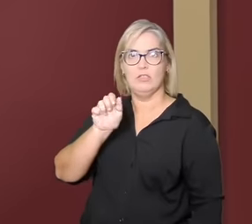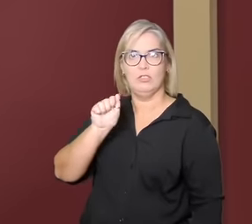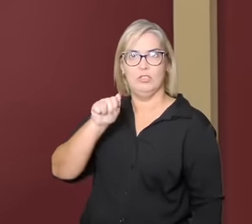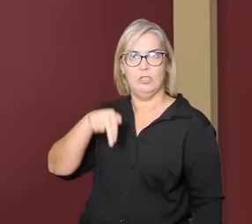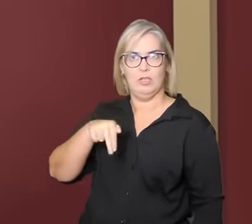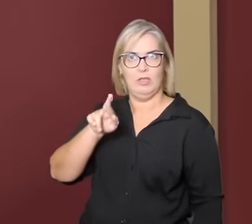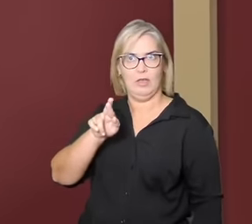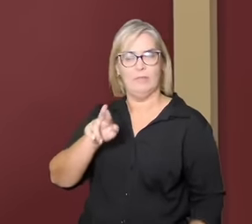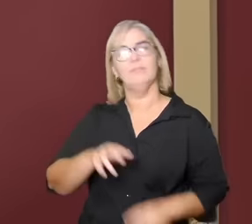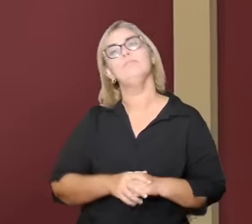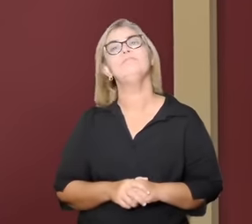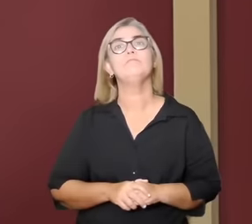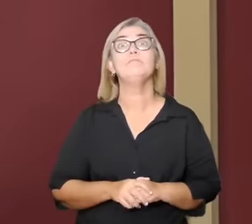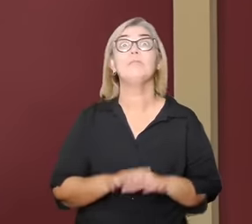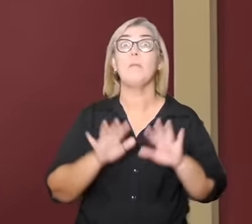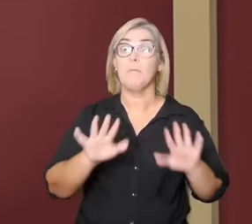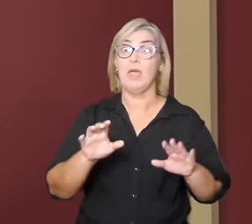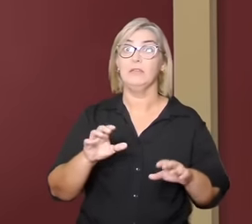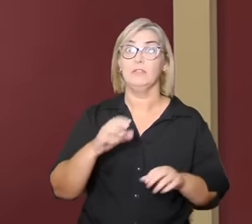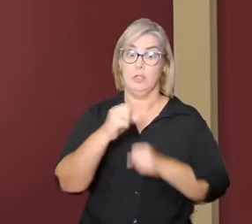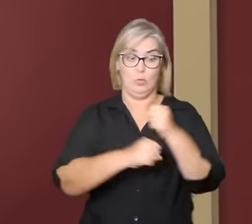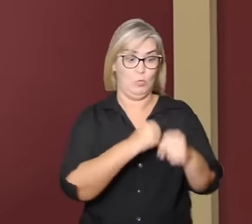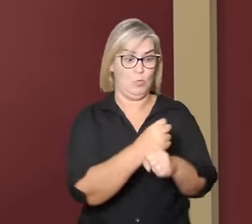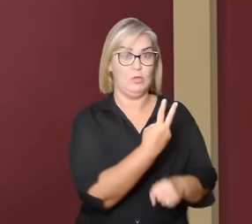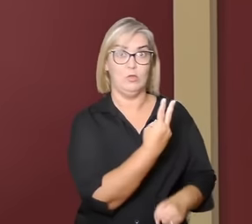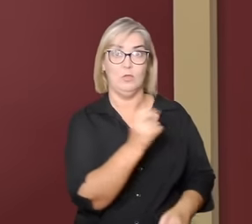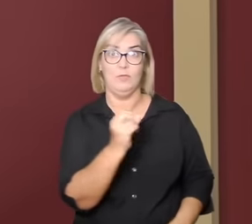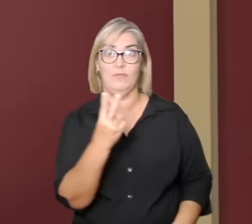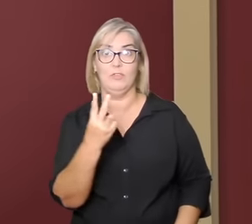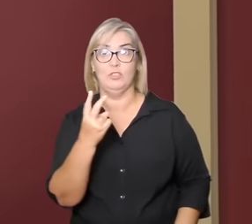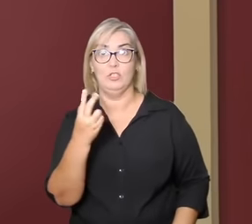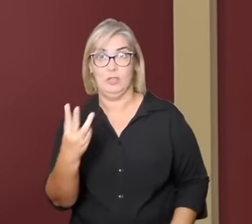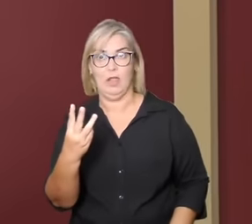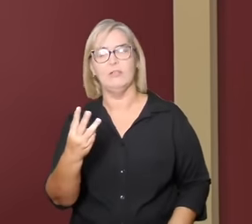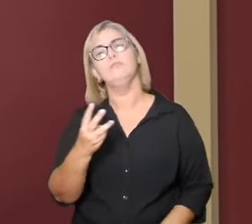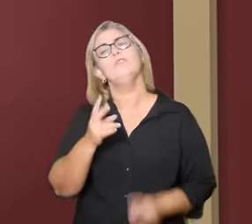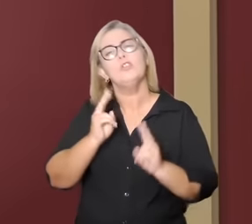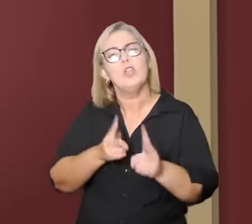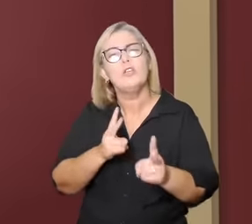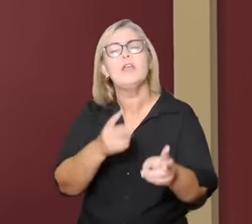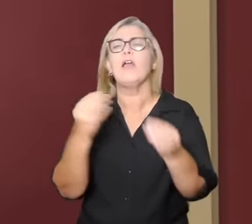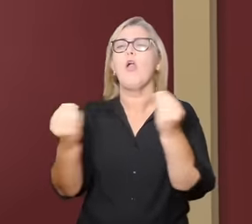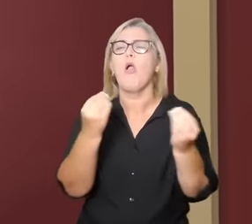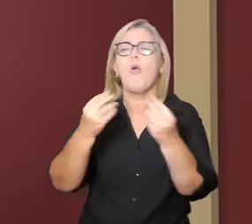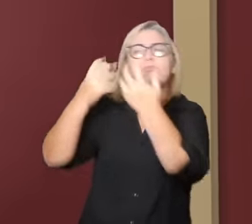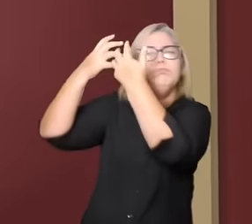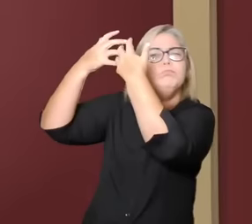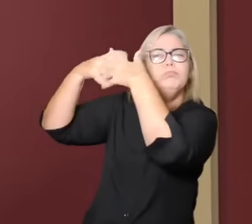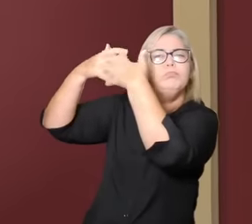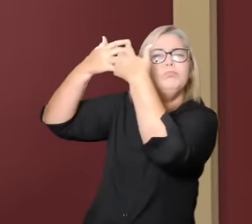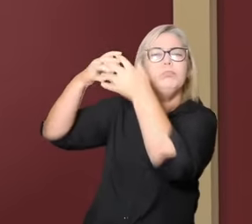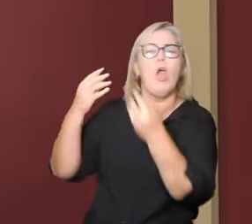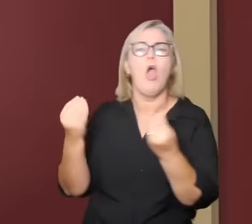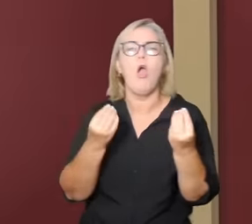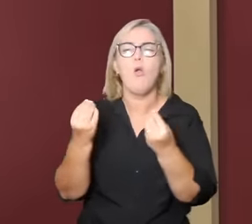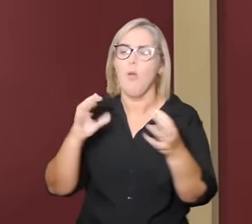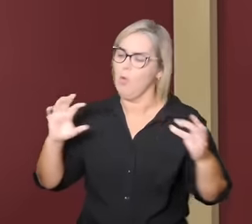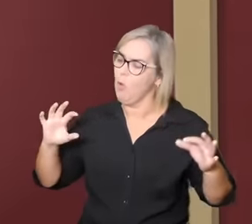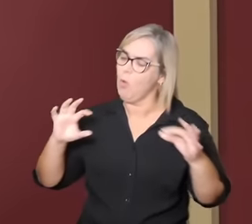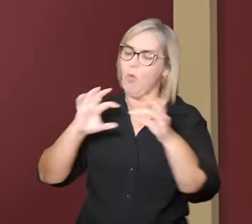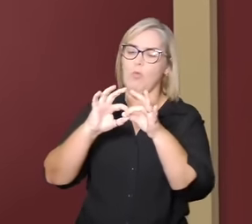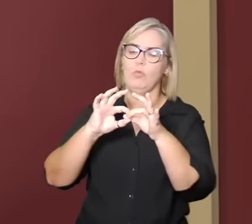de curadoria do próprio Instituto CPFL, o café segue a reflexão sobre como a conectividade afeta nossos